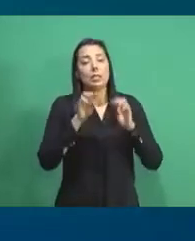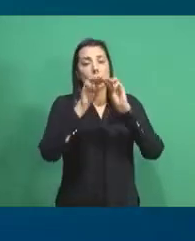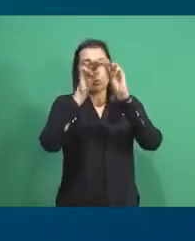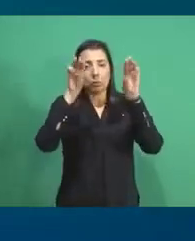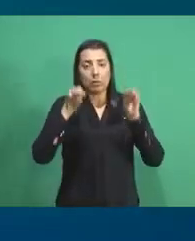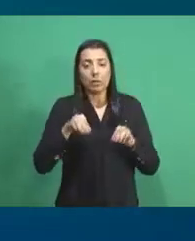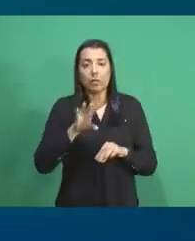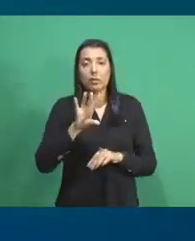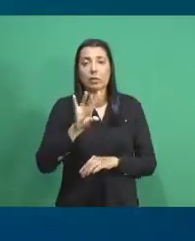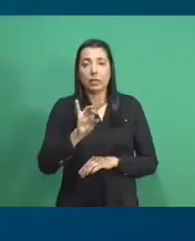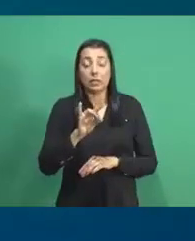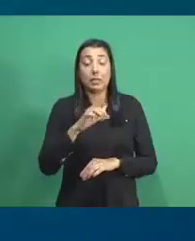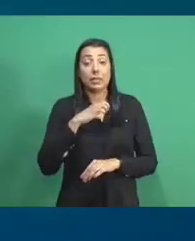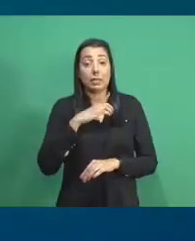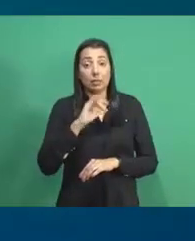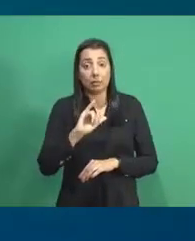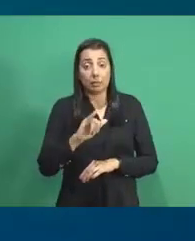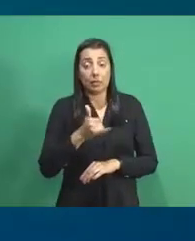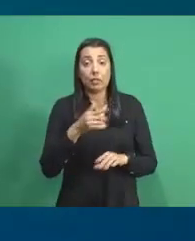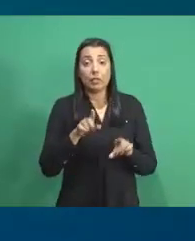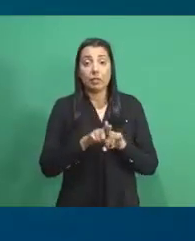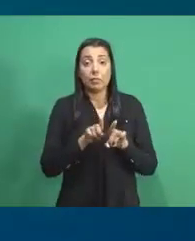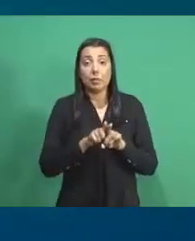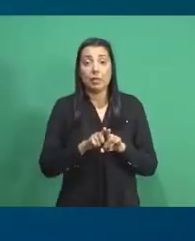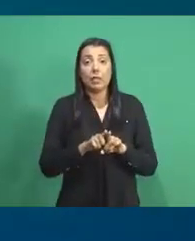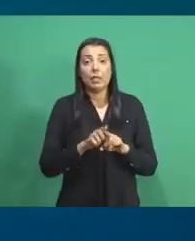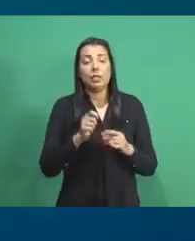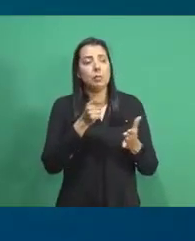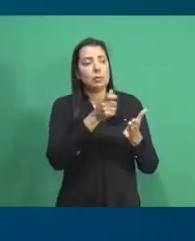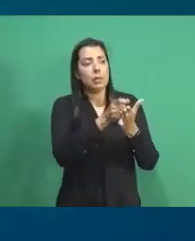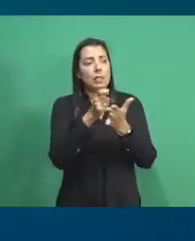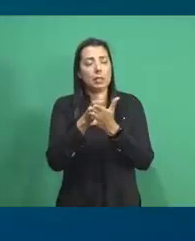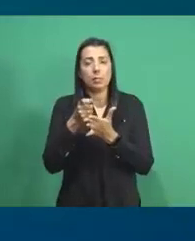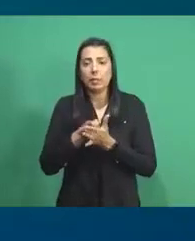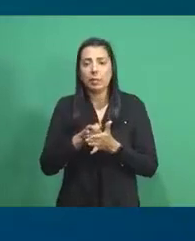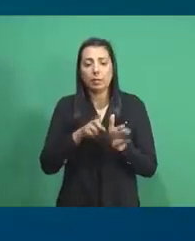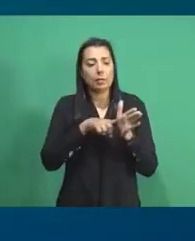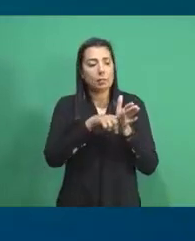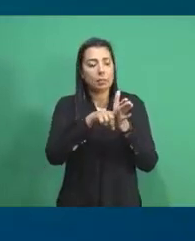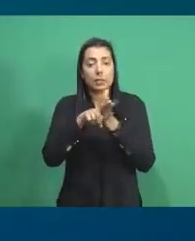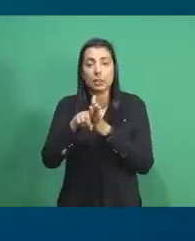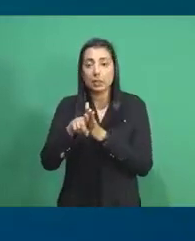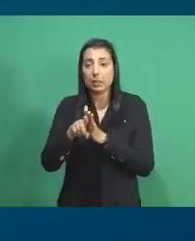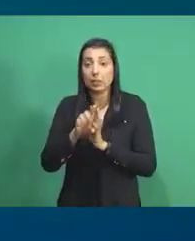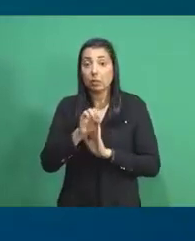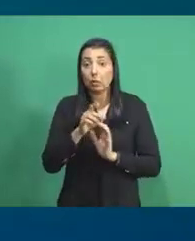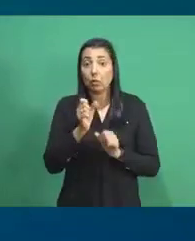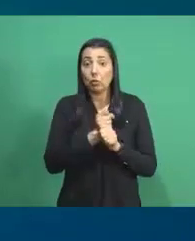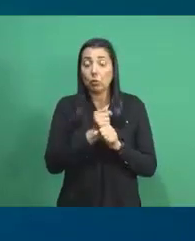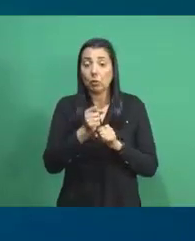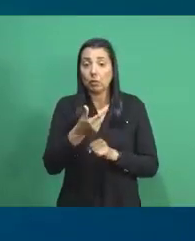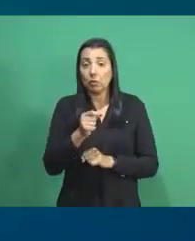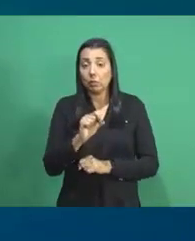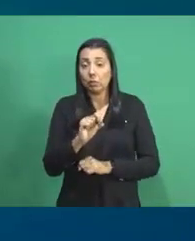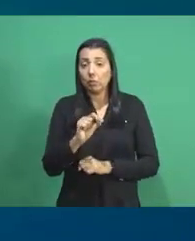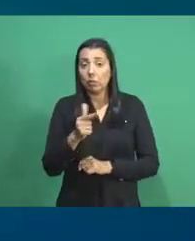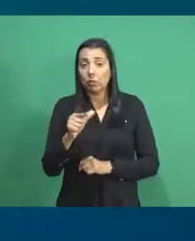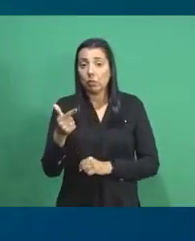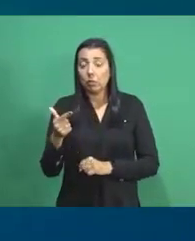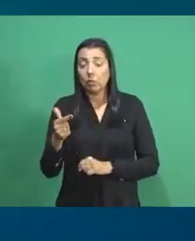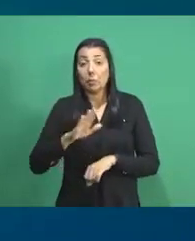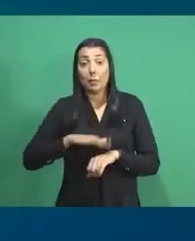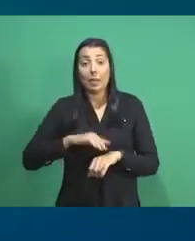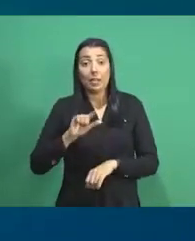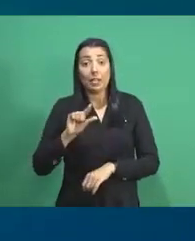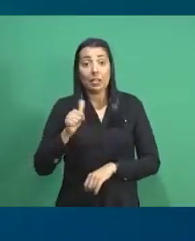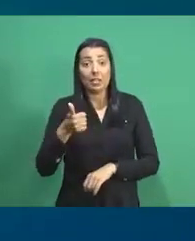Ciência, tendo oportunidade também de investimentos na pesquisa, só no ano de 2022, em mais de